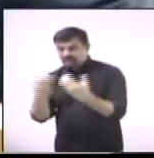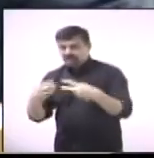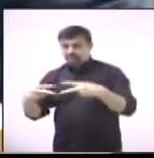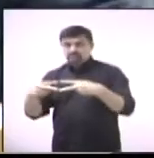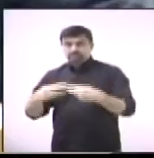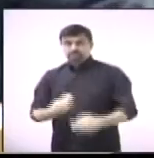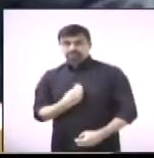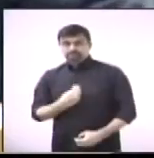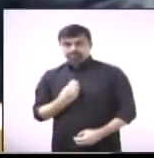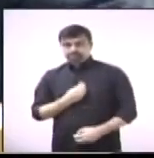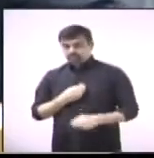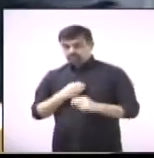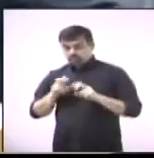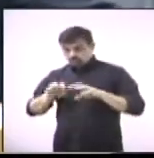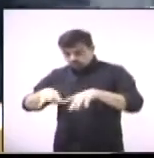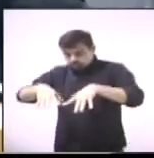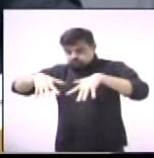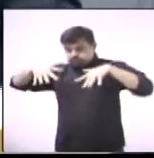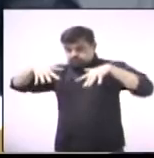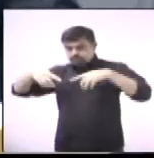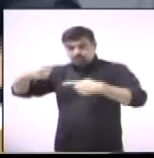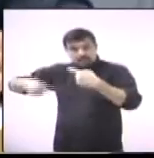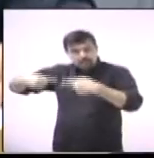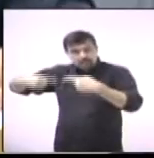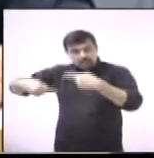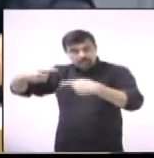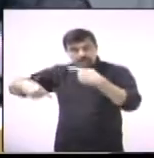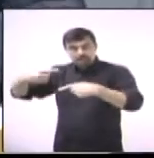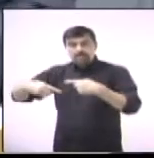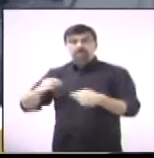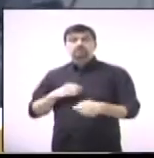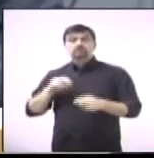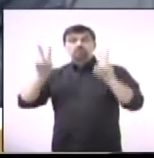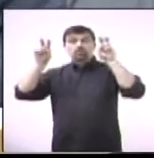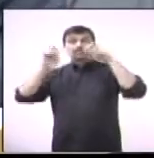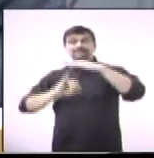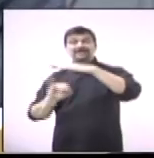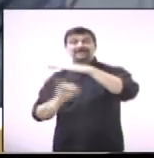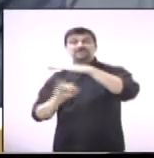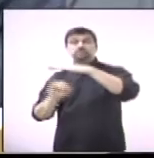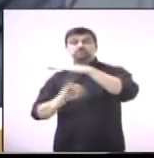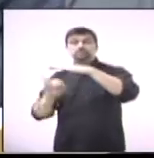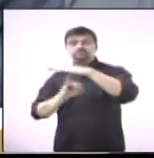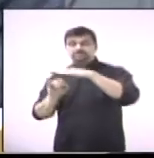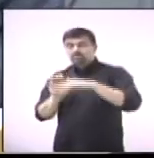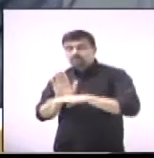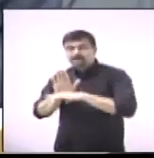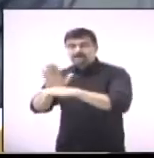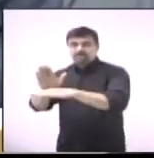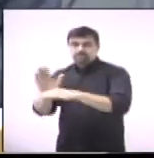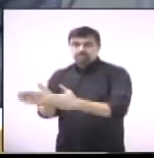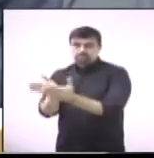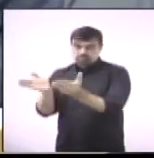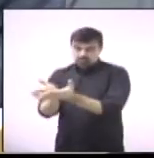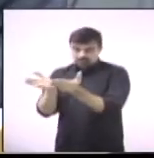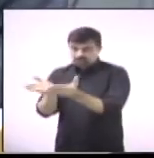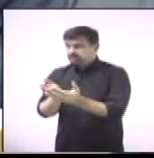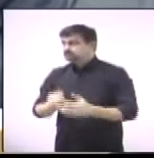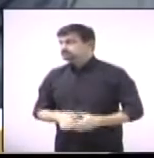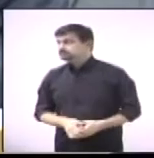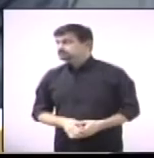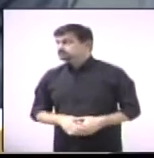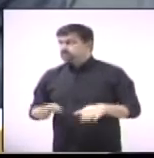Quero, senhor presidente, para finalizar aqui, falar da minha indicação de número 372,